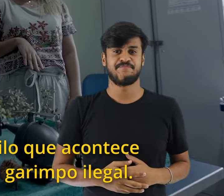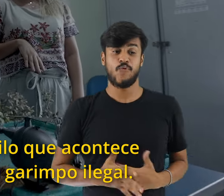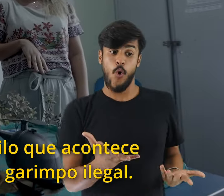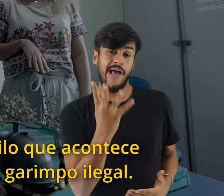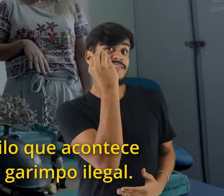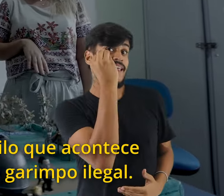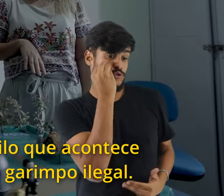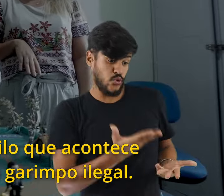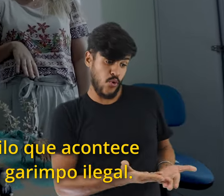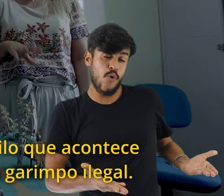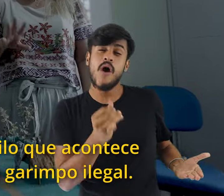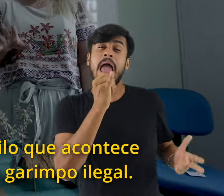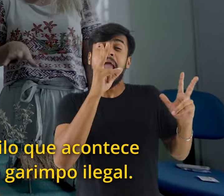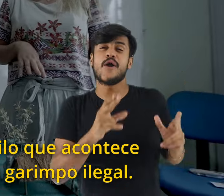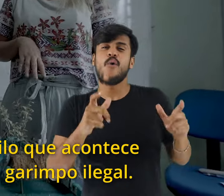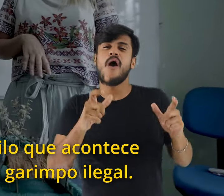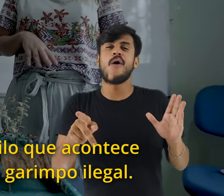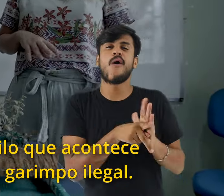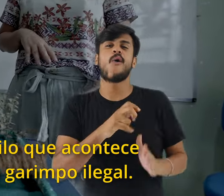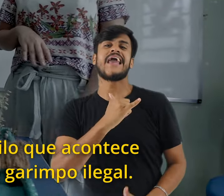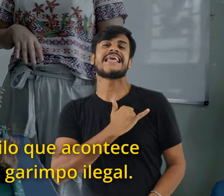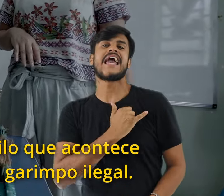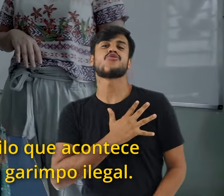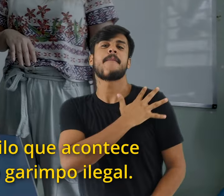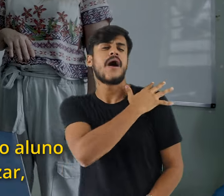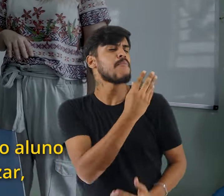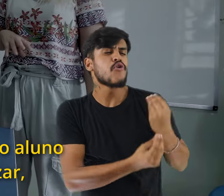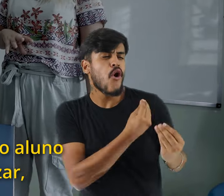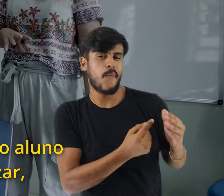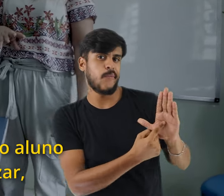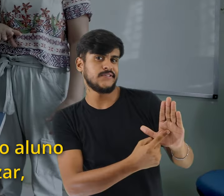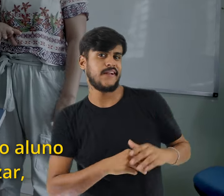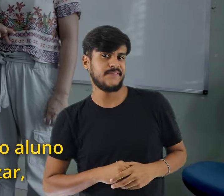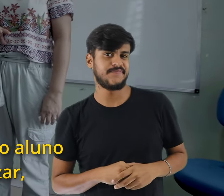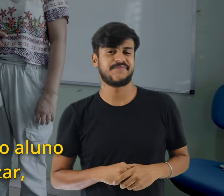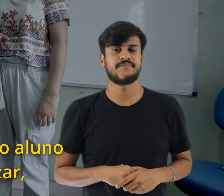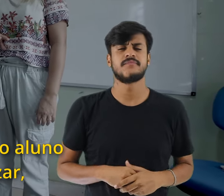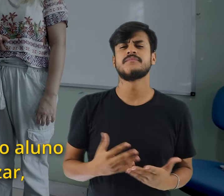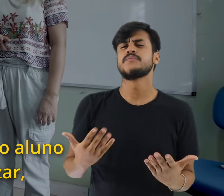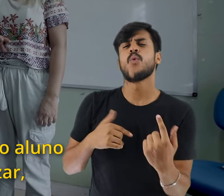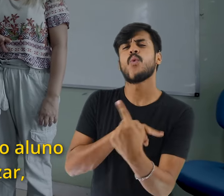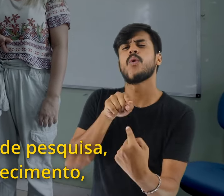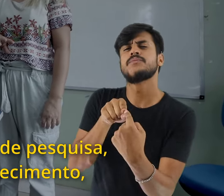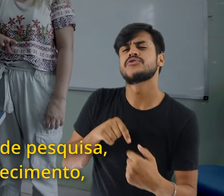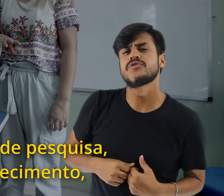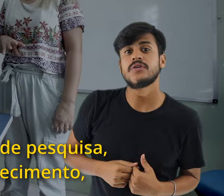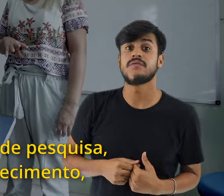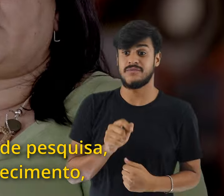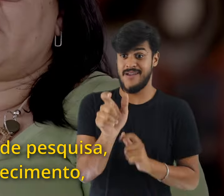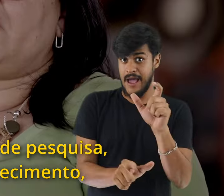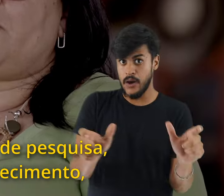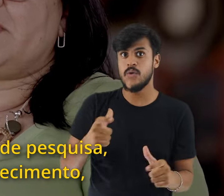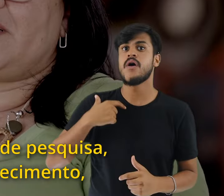acontece na terra de Anomone, que é o garimpo legal. O objetivo era levar o aluno a se conscientizar, mas também